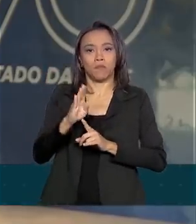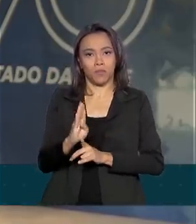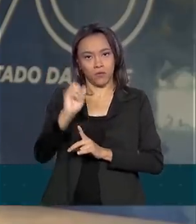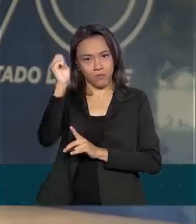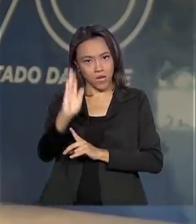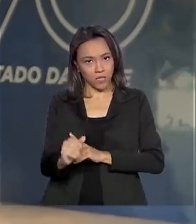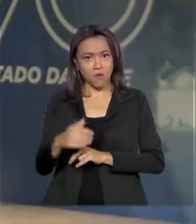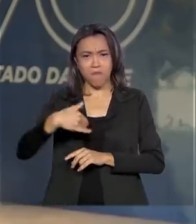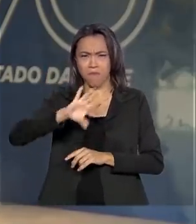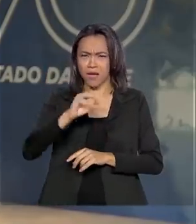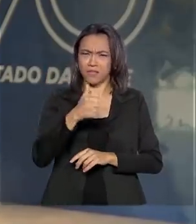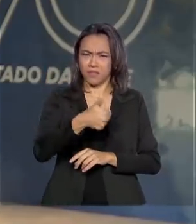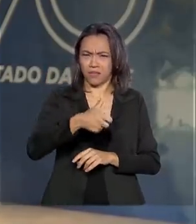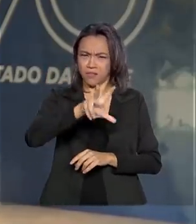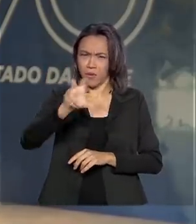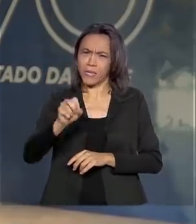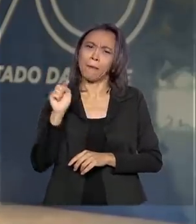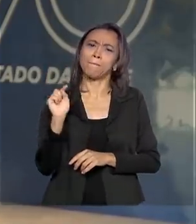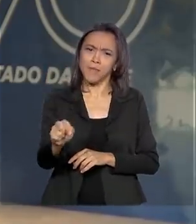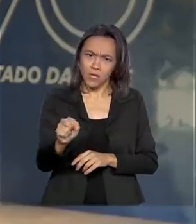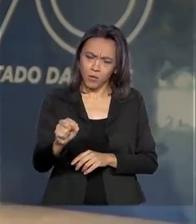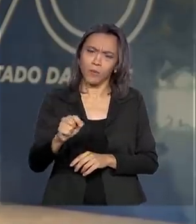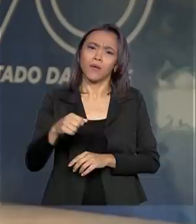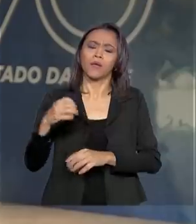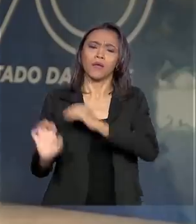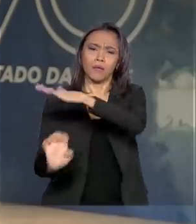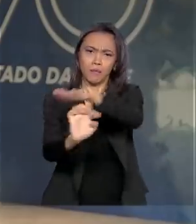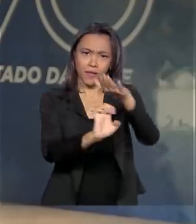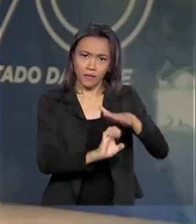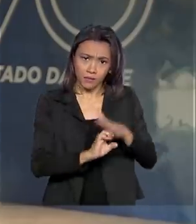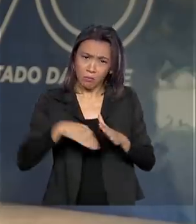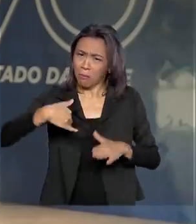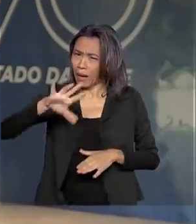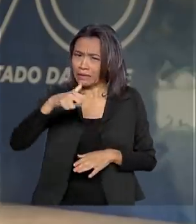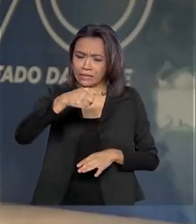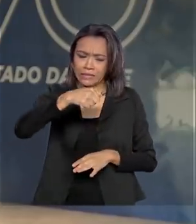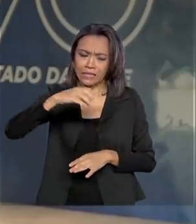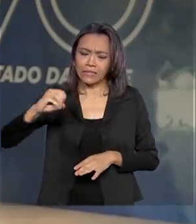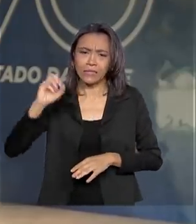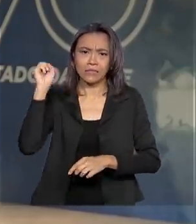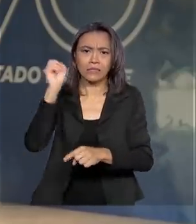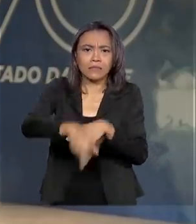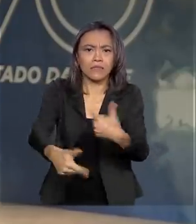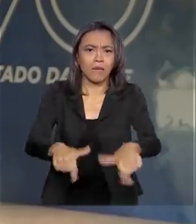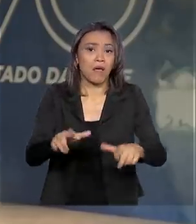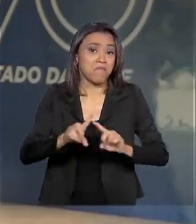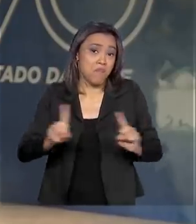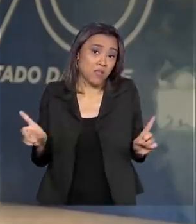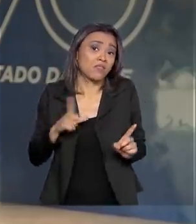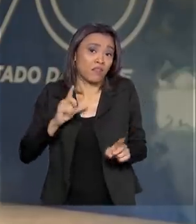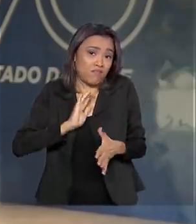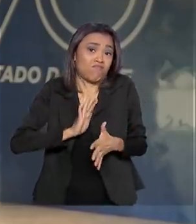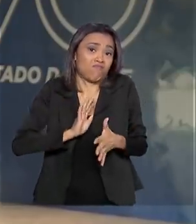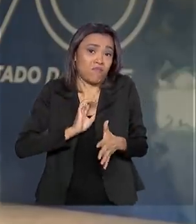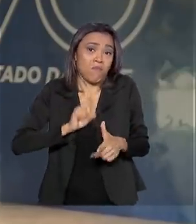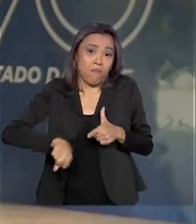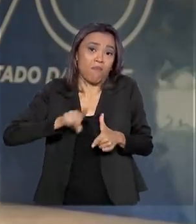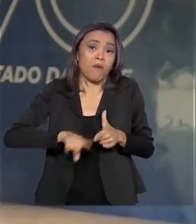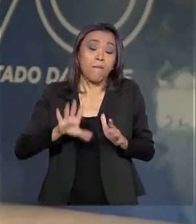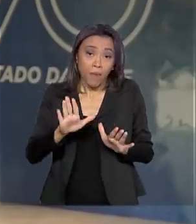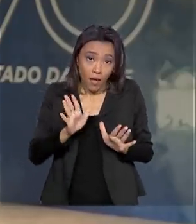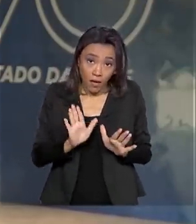de 50 mil empresas que geram mais de 760 mil empregos, mas existem gargalos. E para continuar